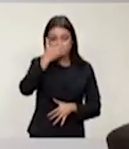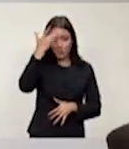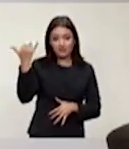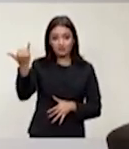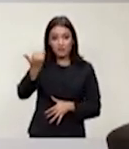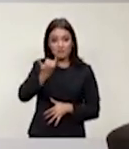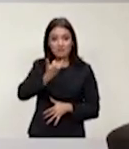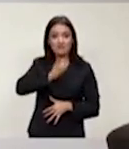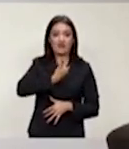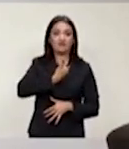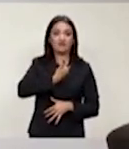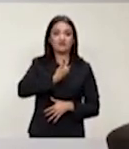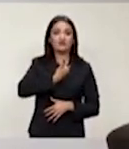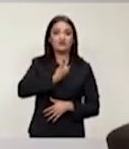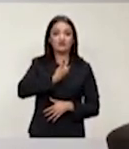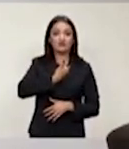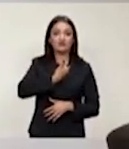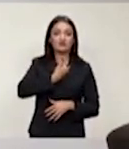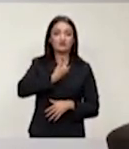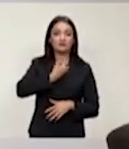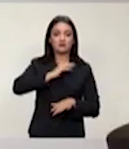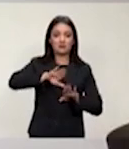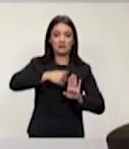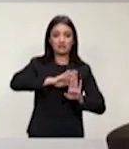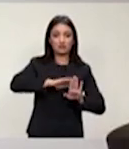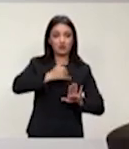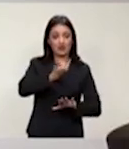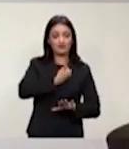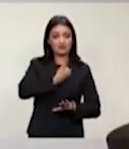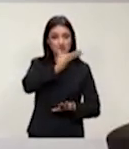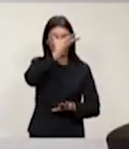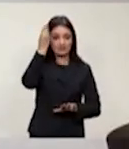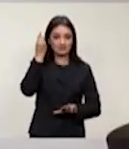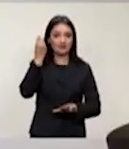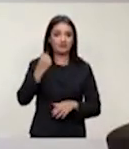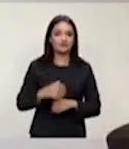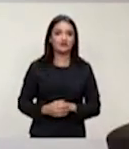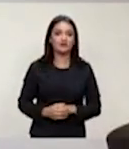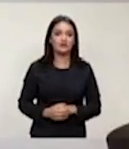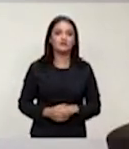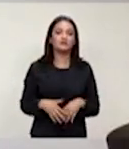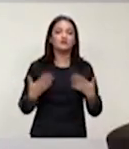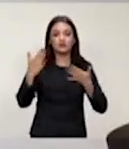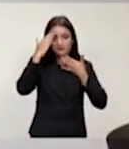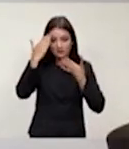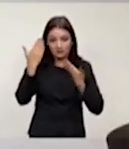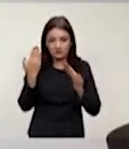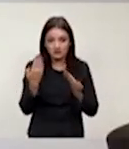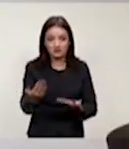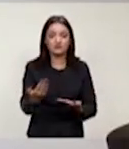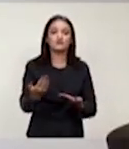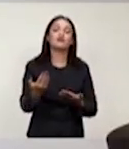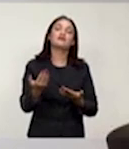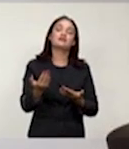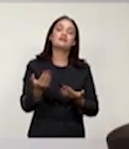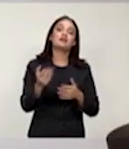fizesse um aviso do privado por mensagem de texto. Então, agradecendo, convido a todas e todos